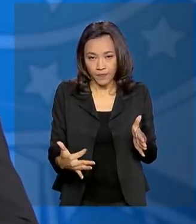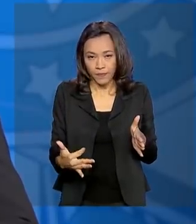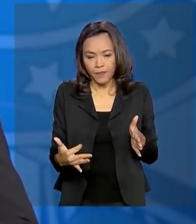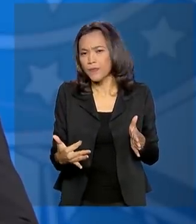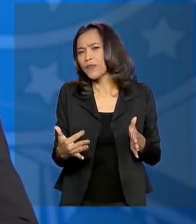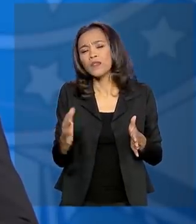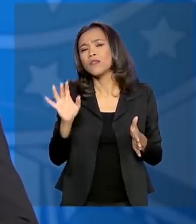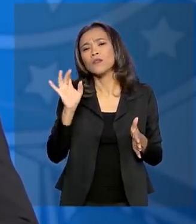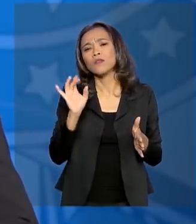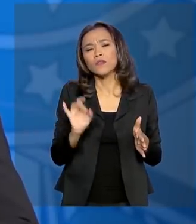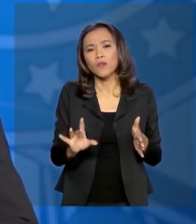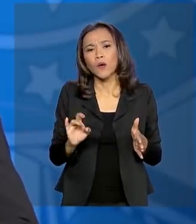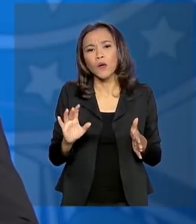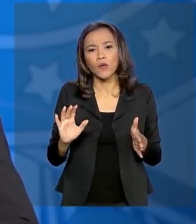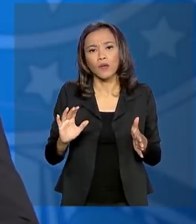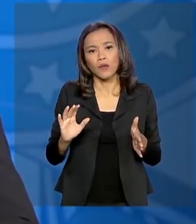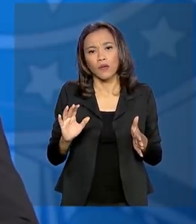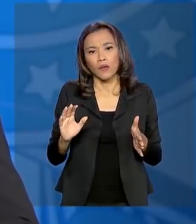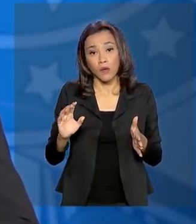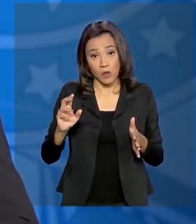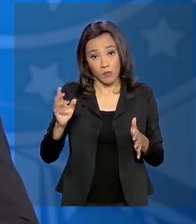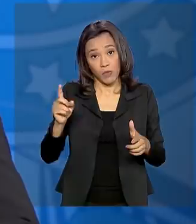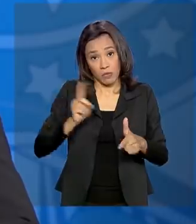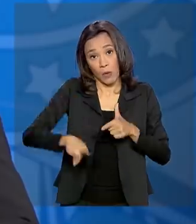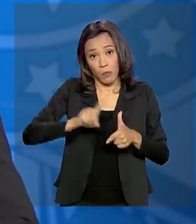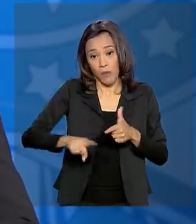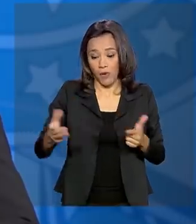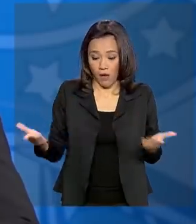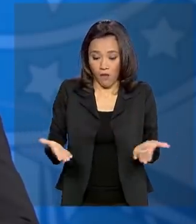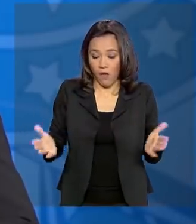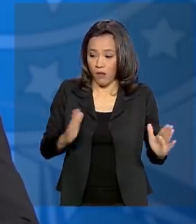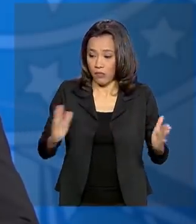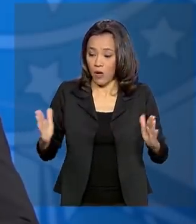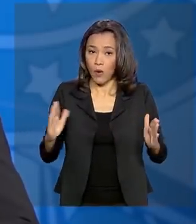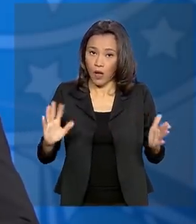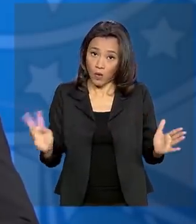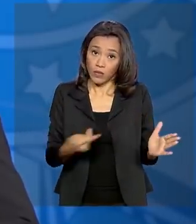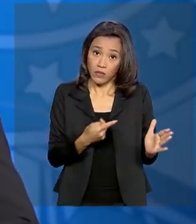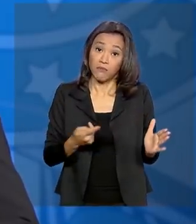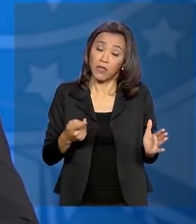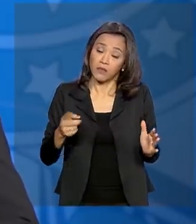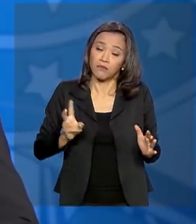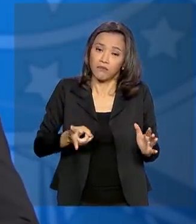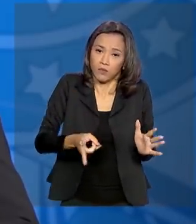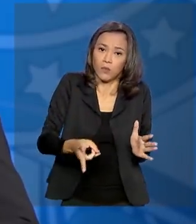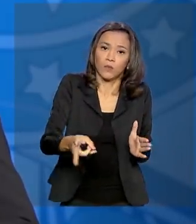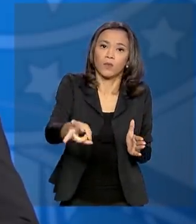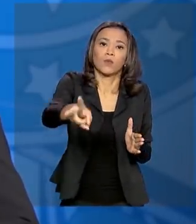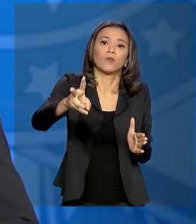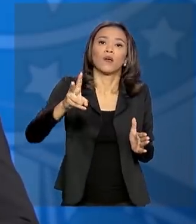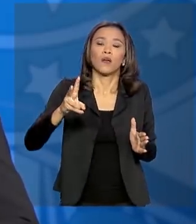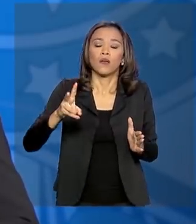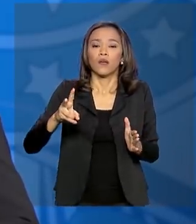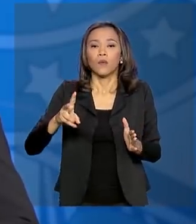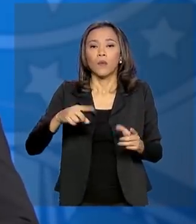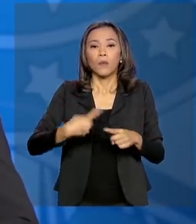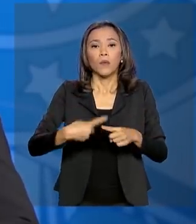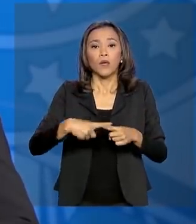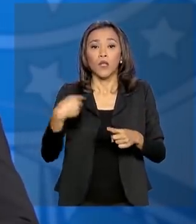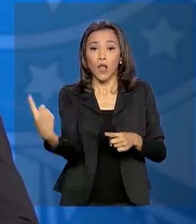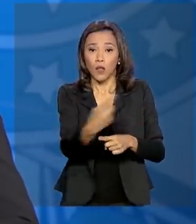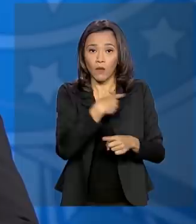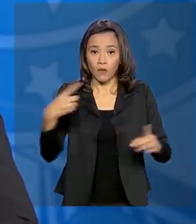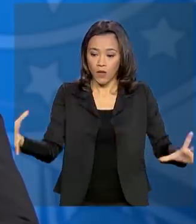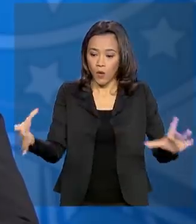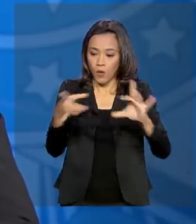não só enquanto perdurar esse problema, bem como por muito tempo, porque a nossa união, o